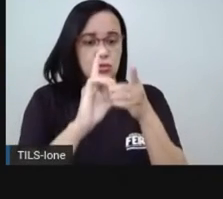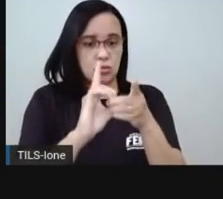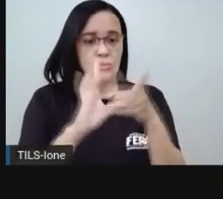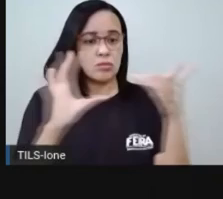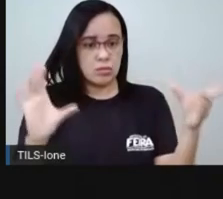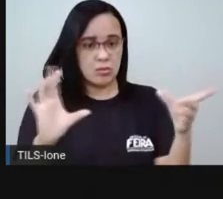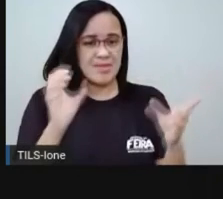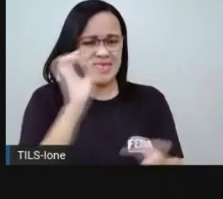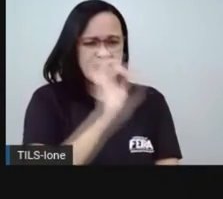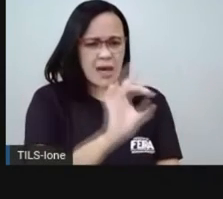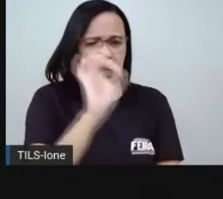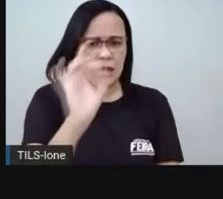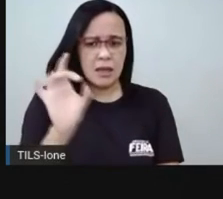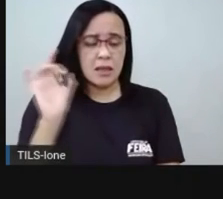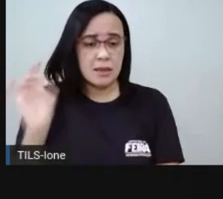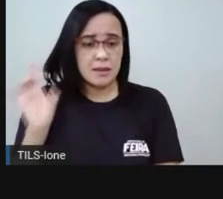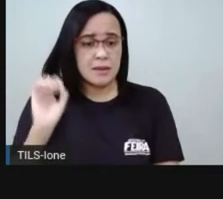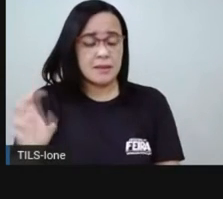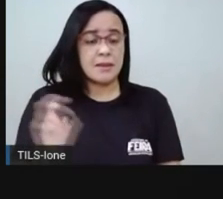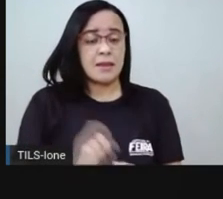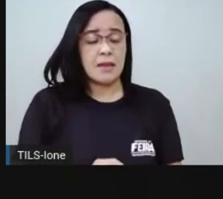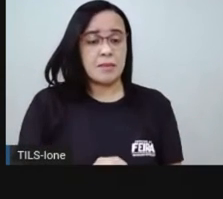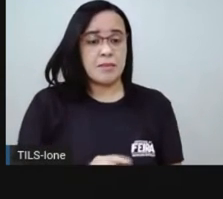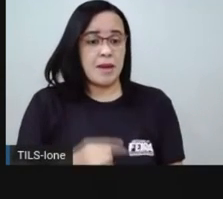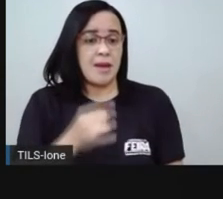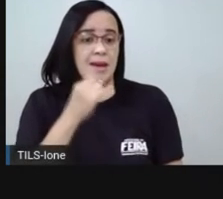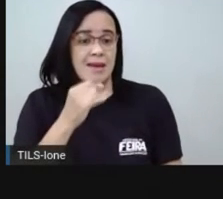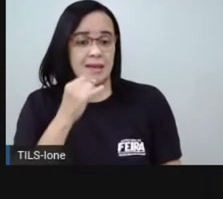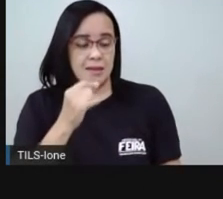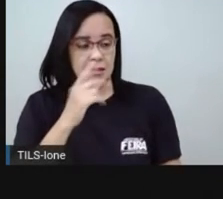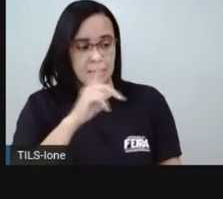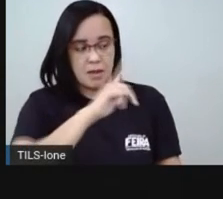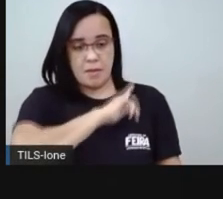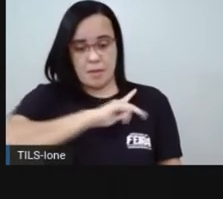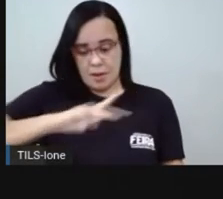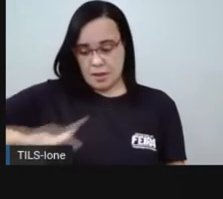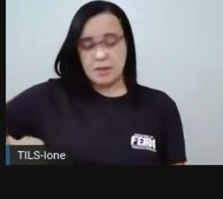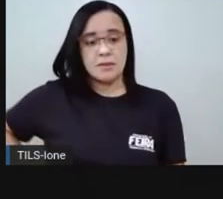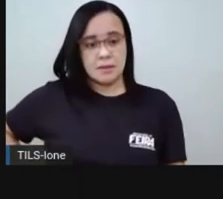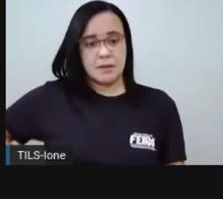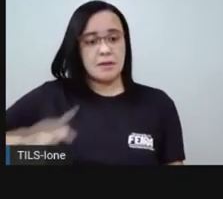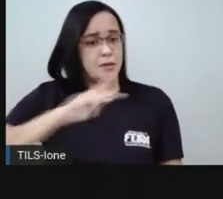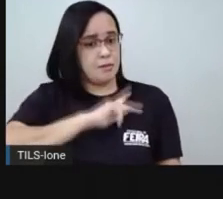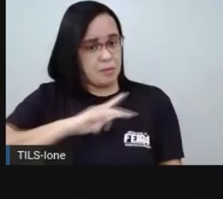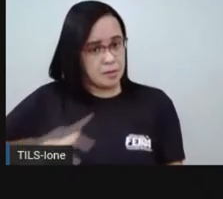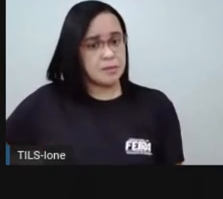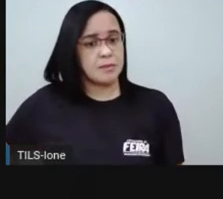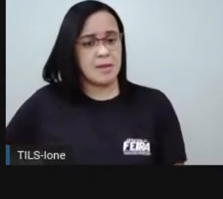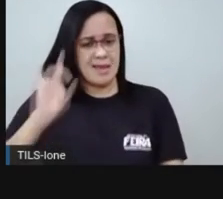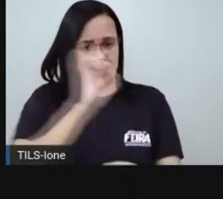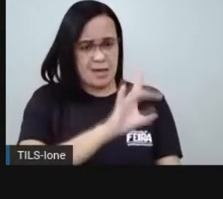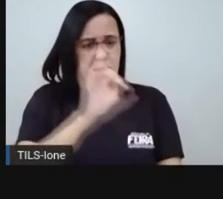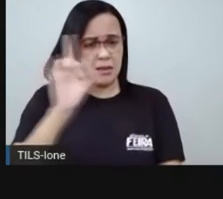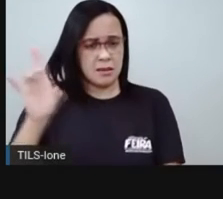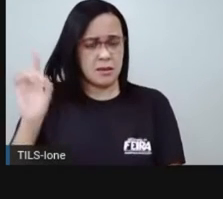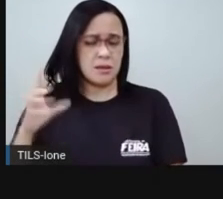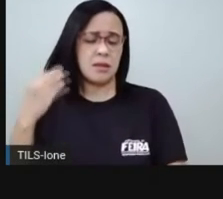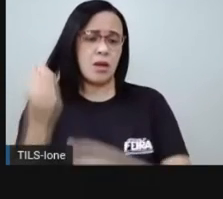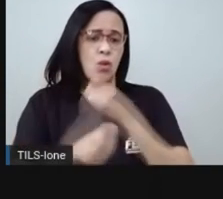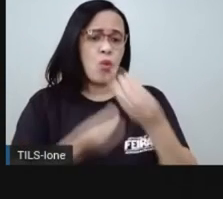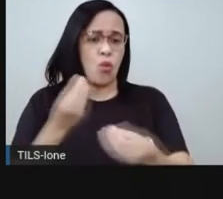momento de um presidente traz algo de marcante ou de